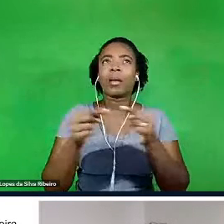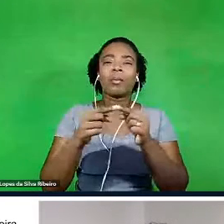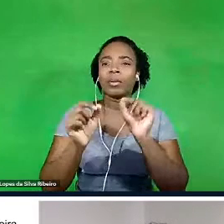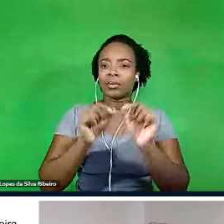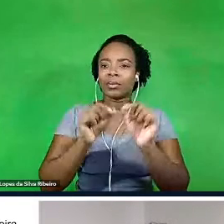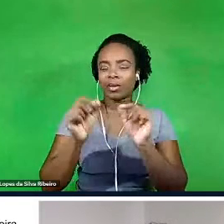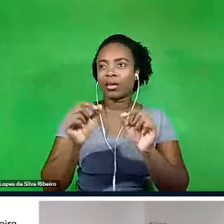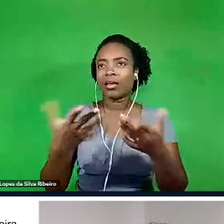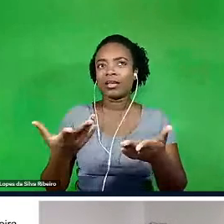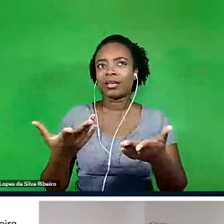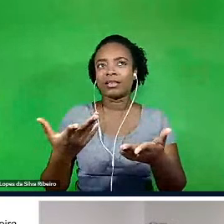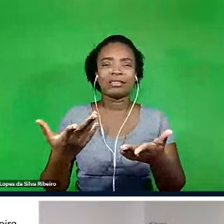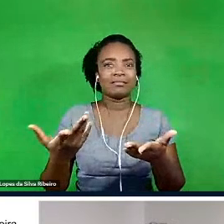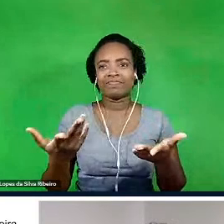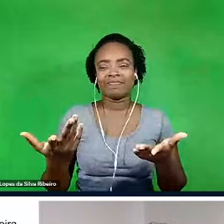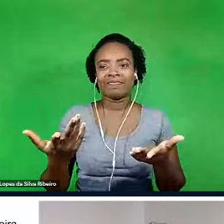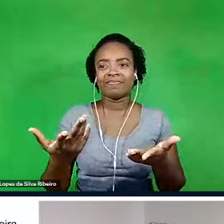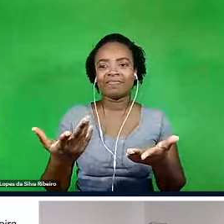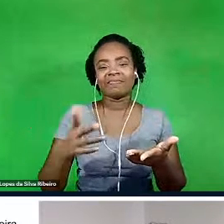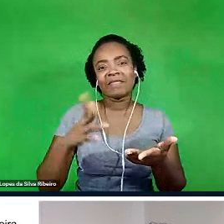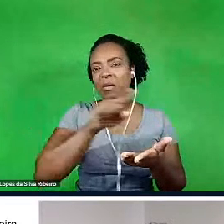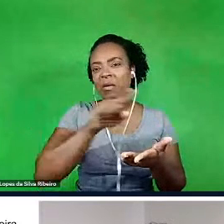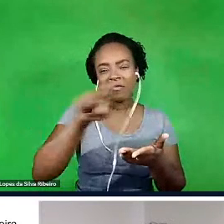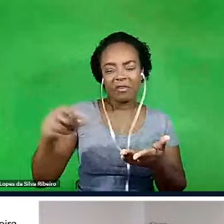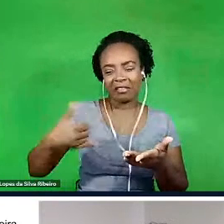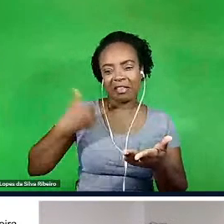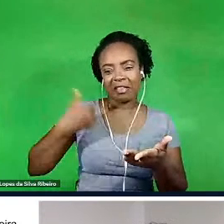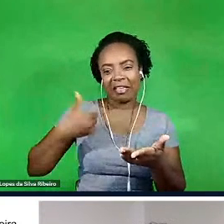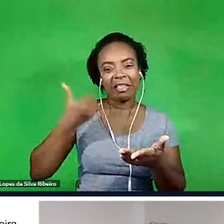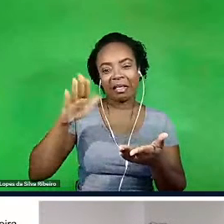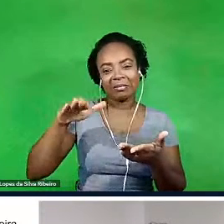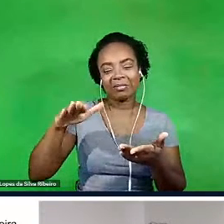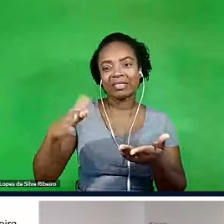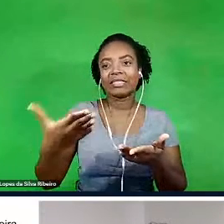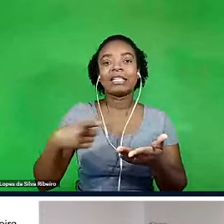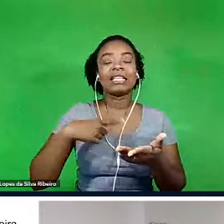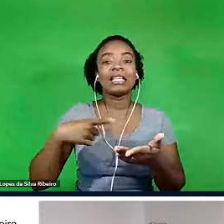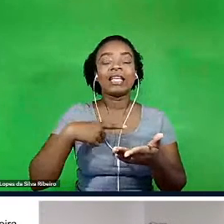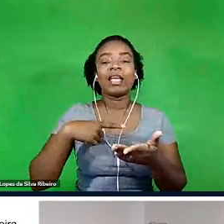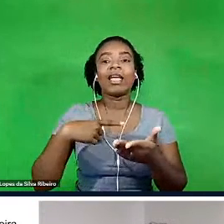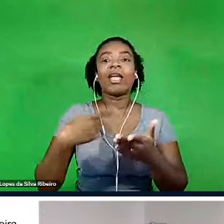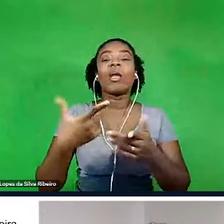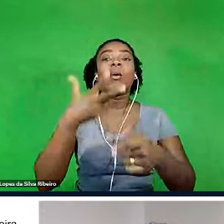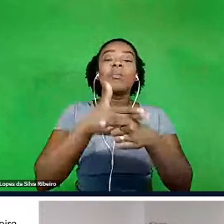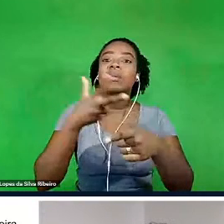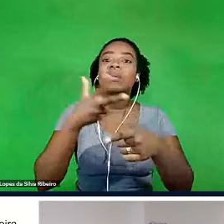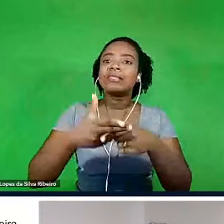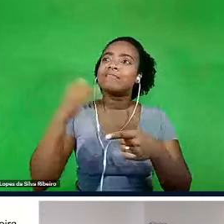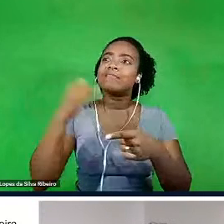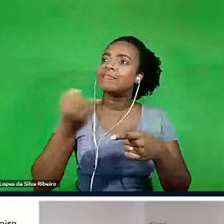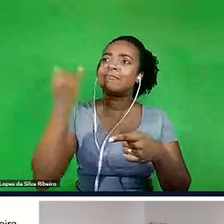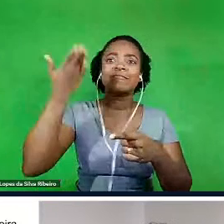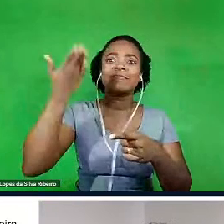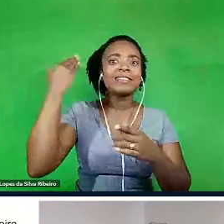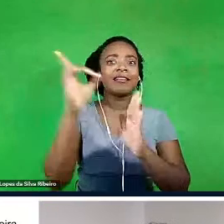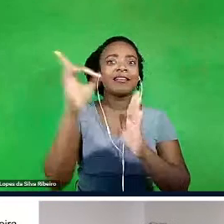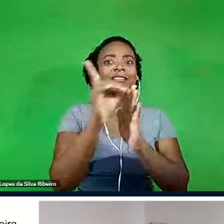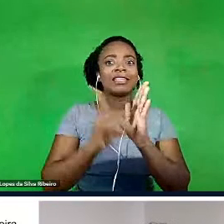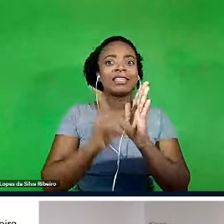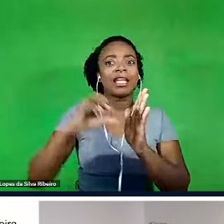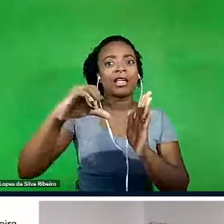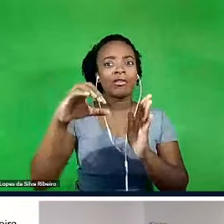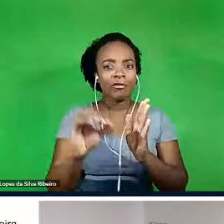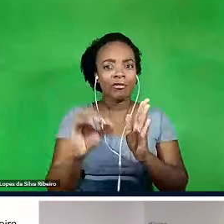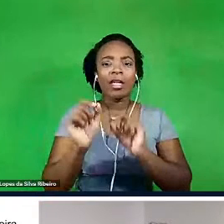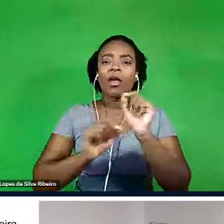não têm idade para ter visto, que é Arquivo X, que foi uma série muito importante na década de 90, início de 2000,